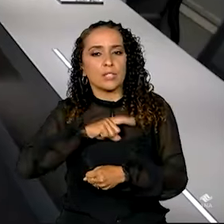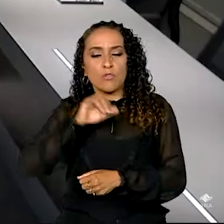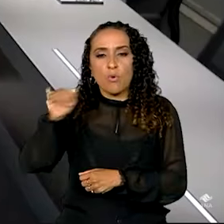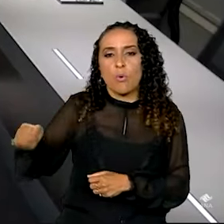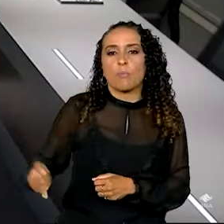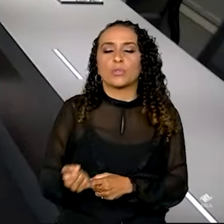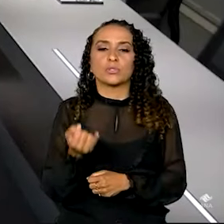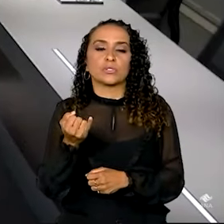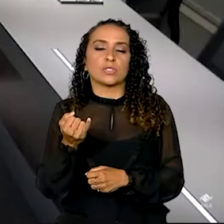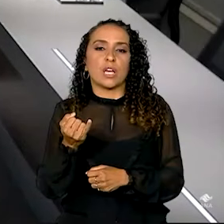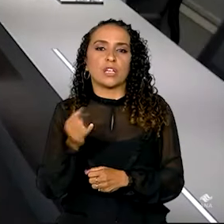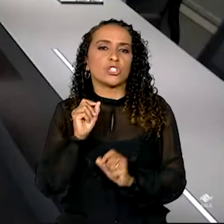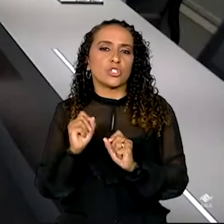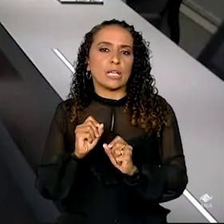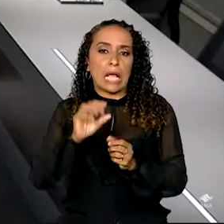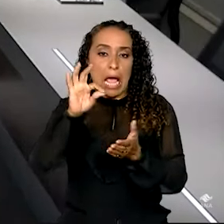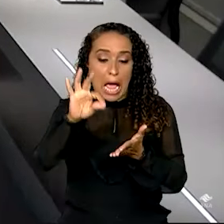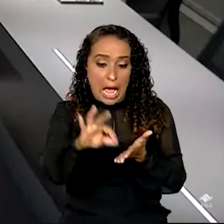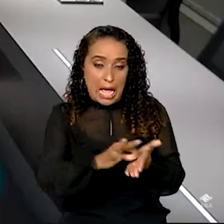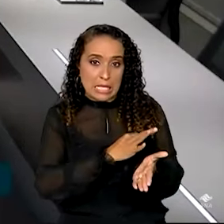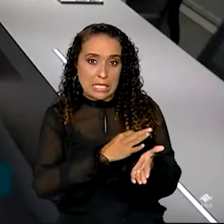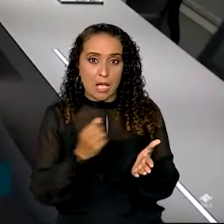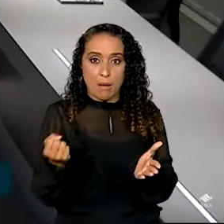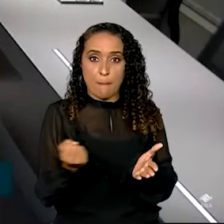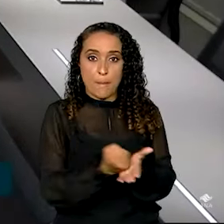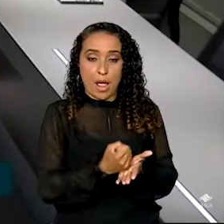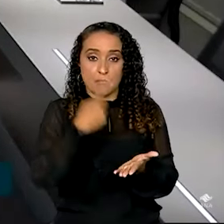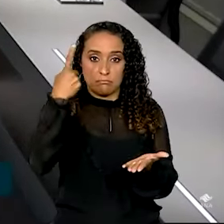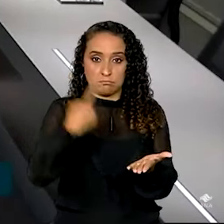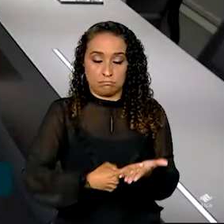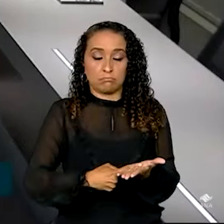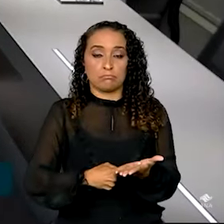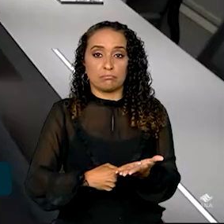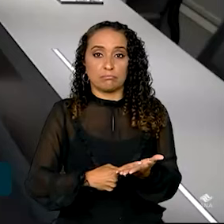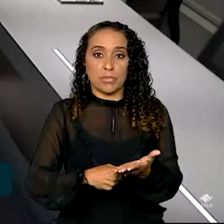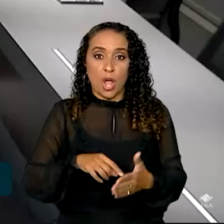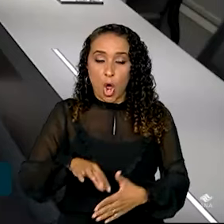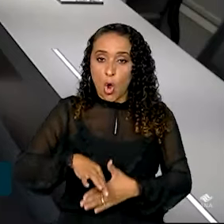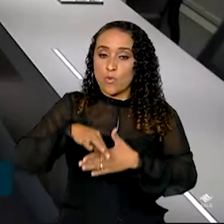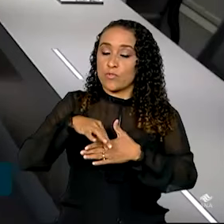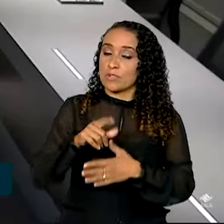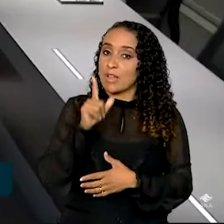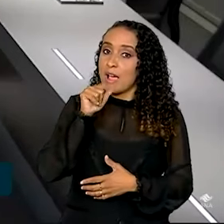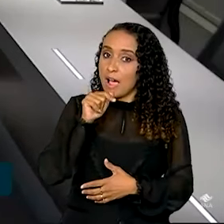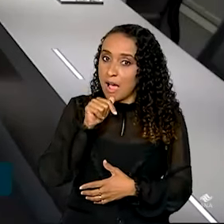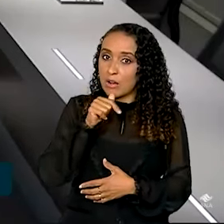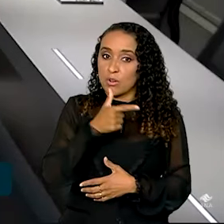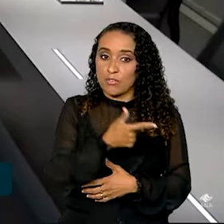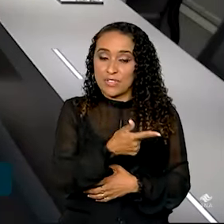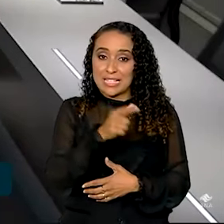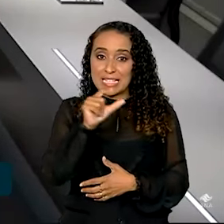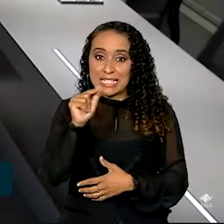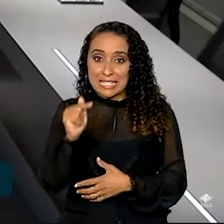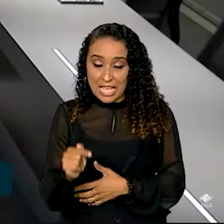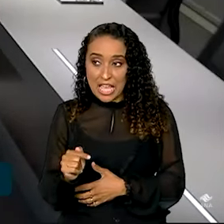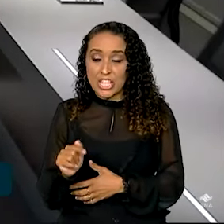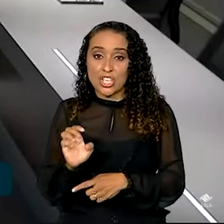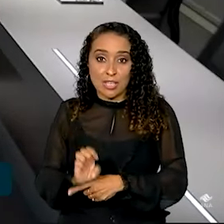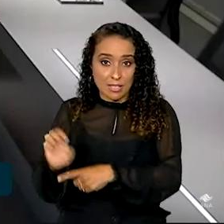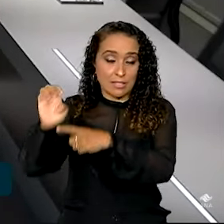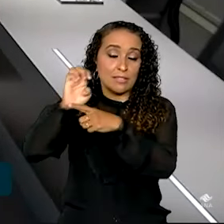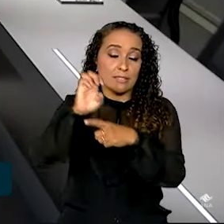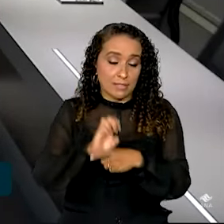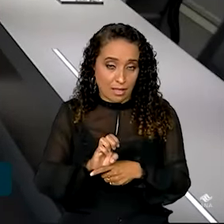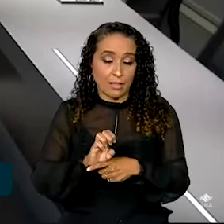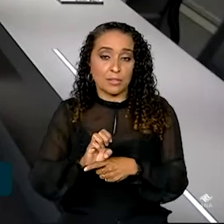oportunidade de assinar um pacto pela governança pela água com 27 estados da